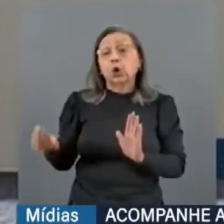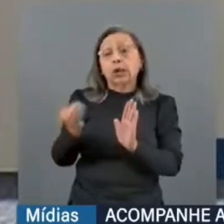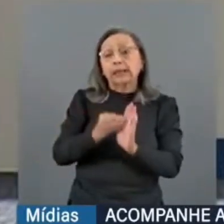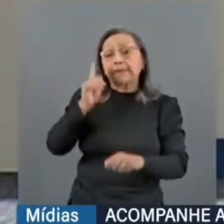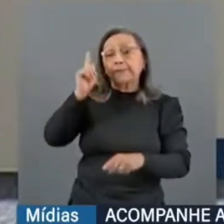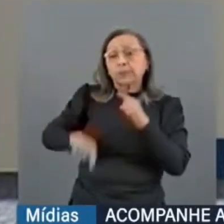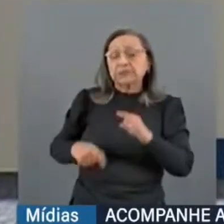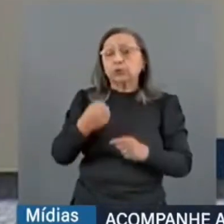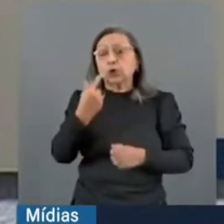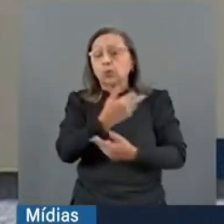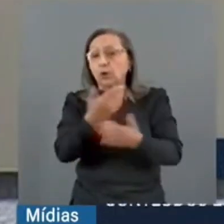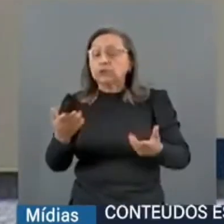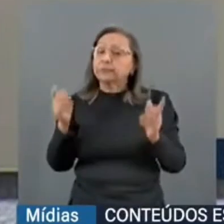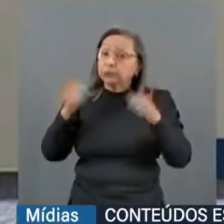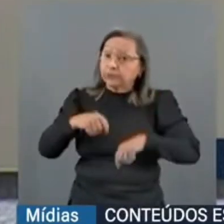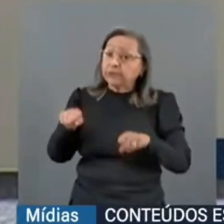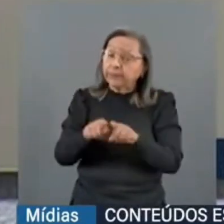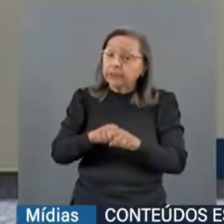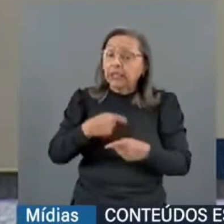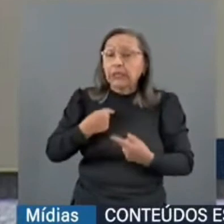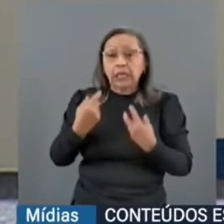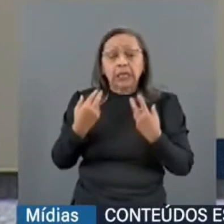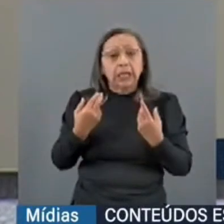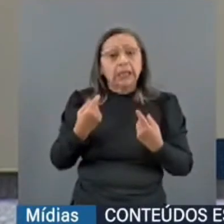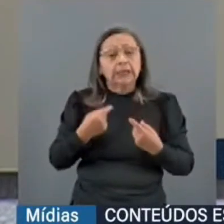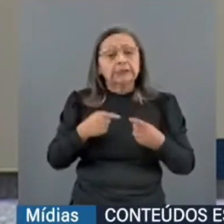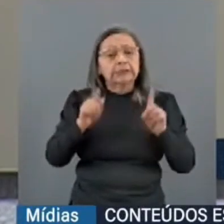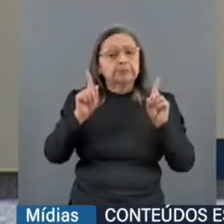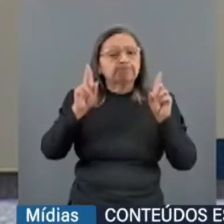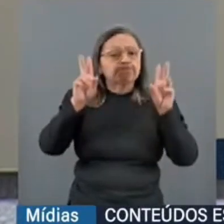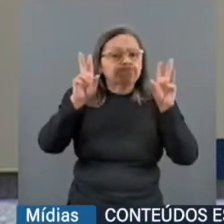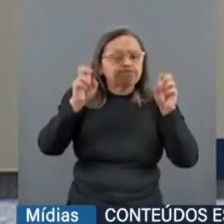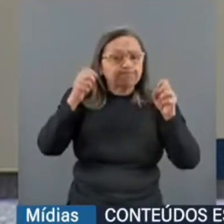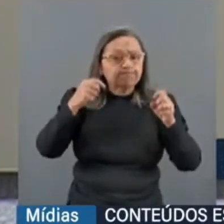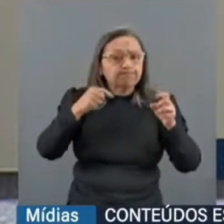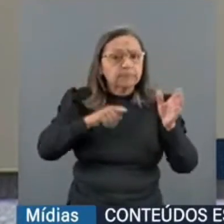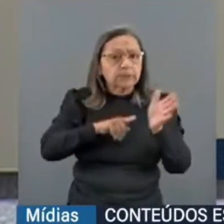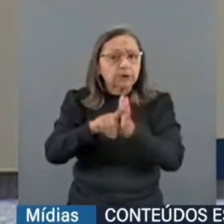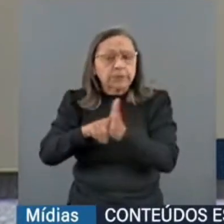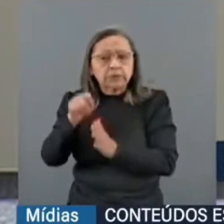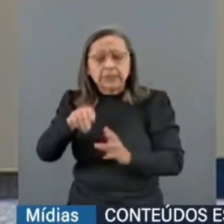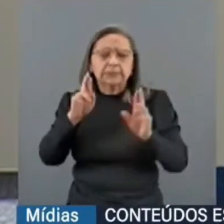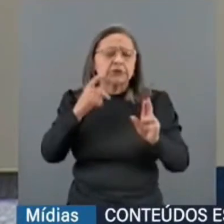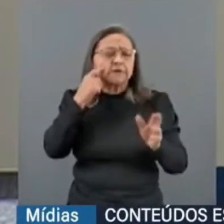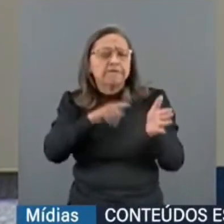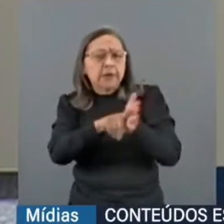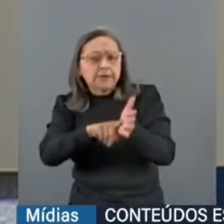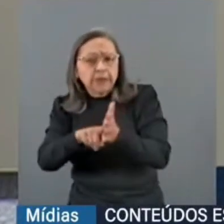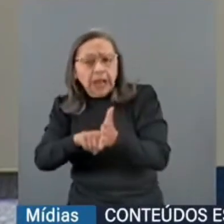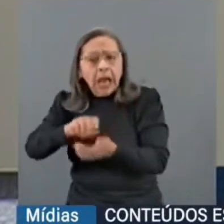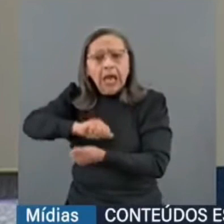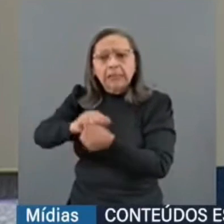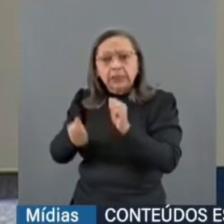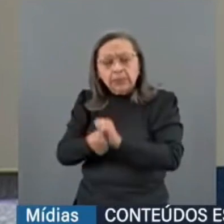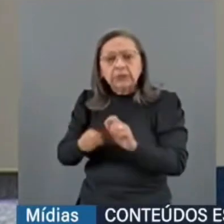possível que haja, em tese, o questionamento, nessa perspectiva de verificar a adequação